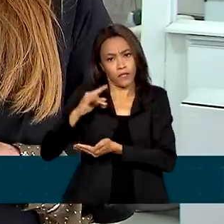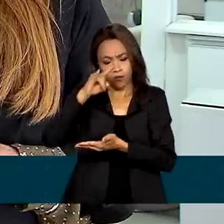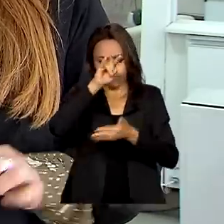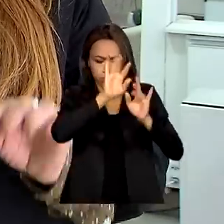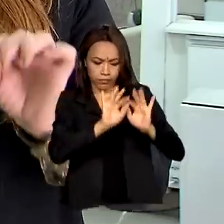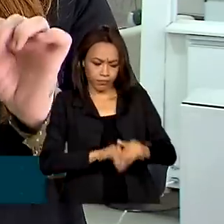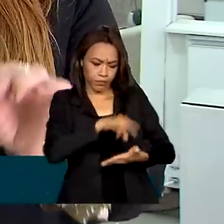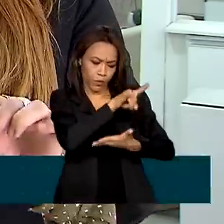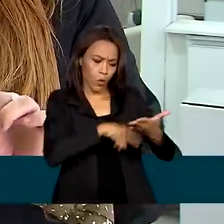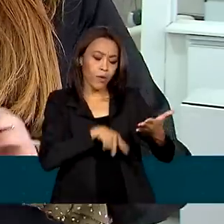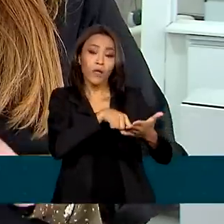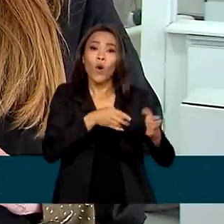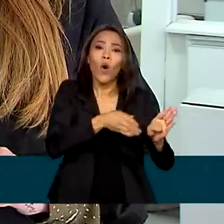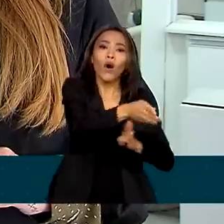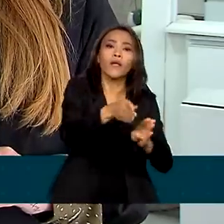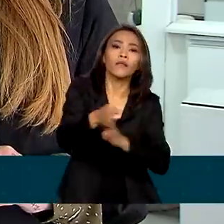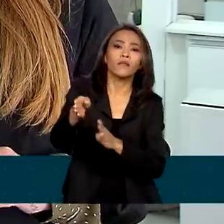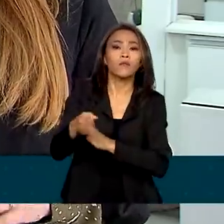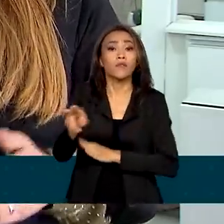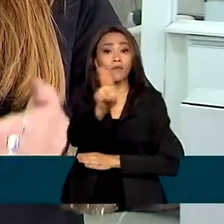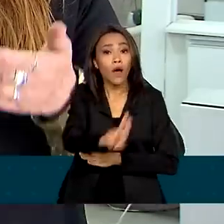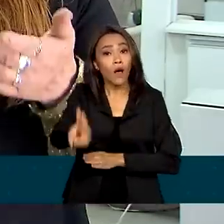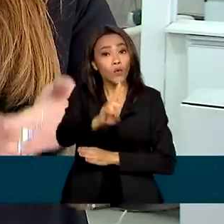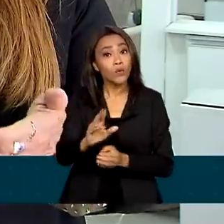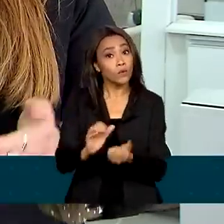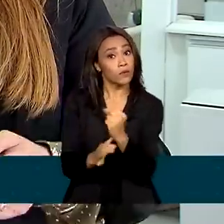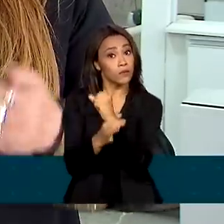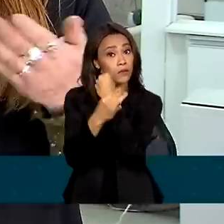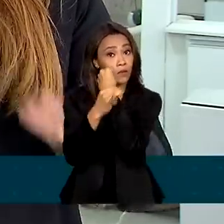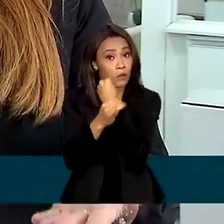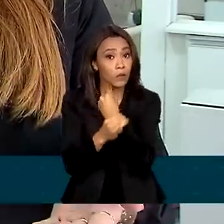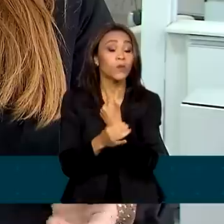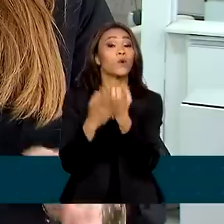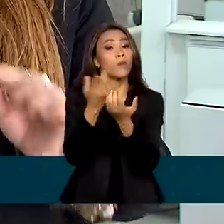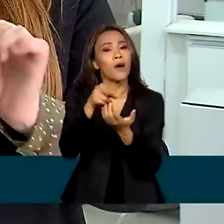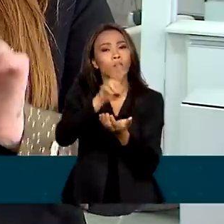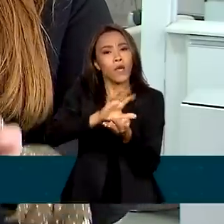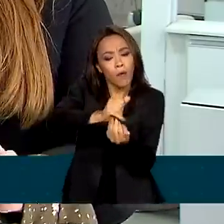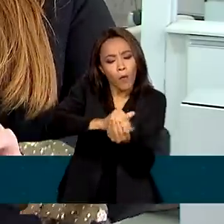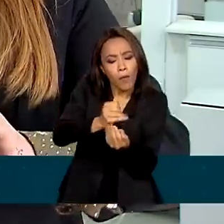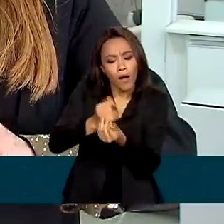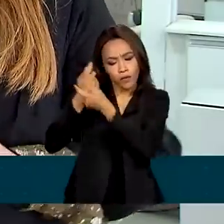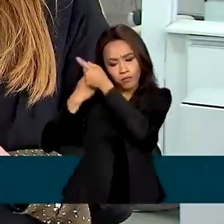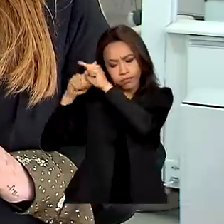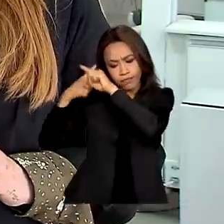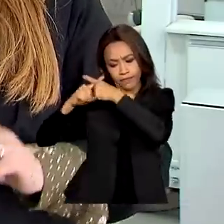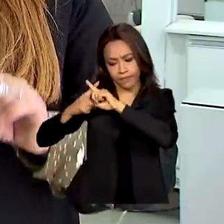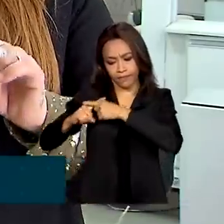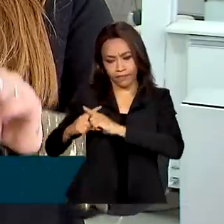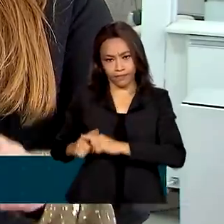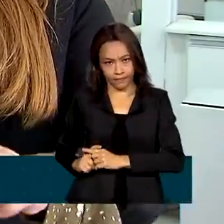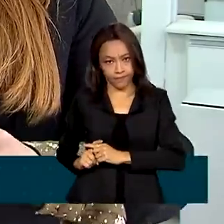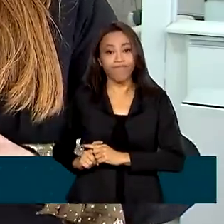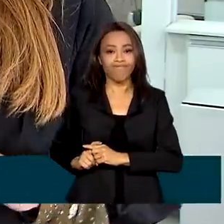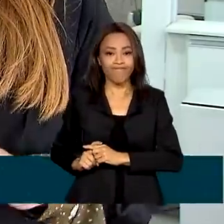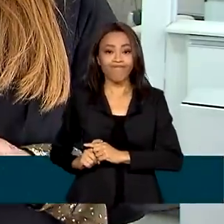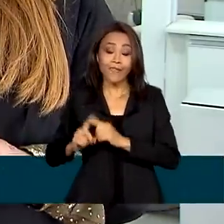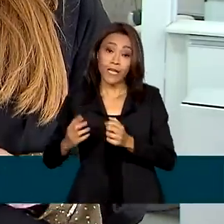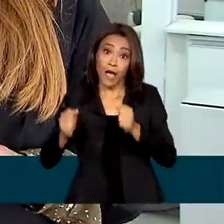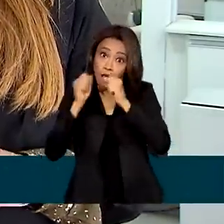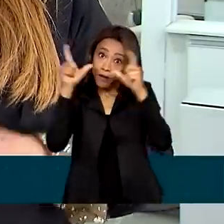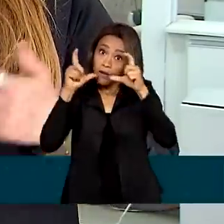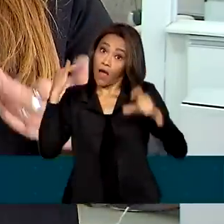recomendações para o uso seguro de produtos utilizados para trançar e modelar os cabelos. De acordo com o